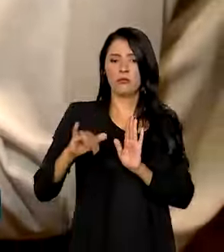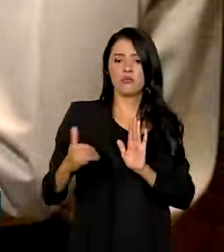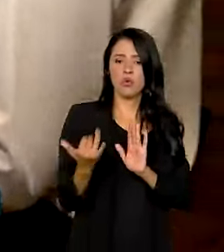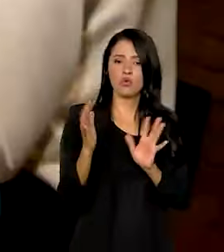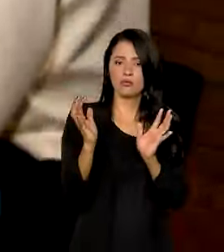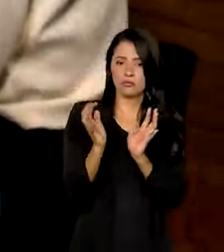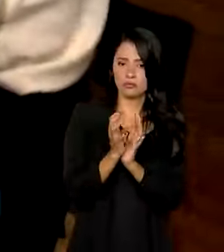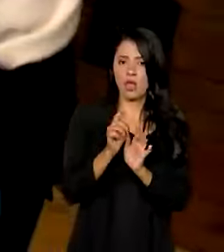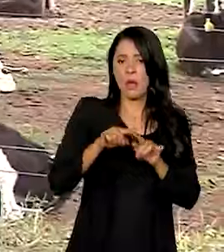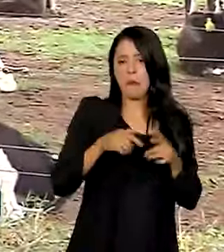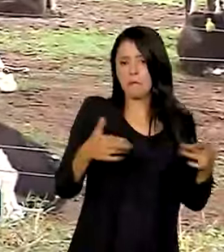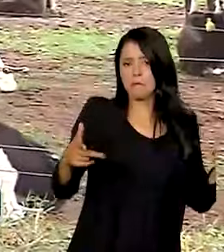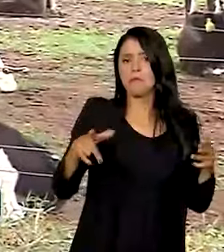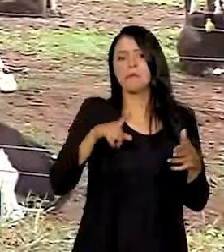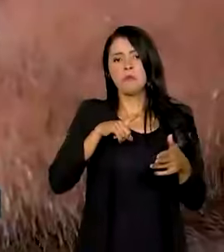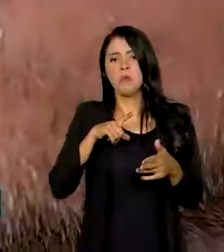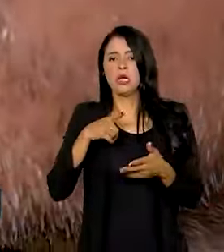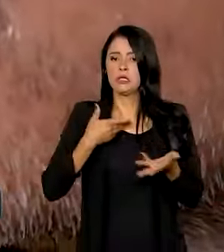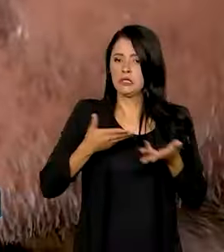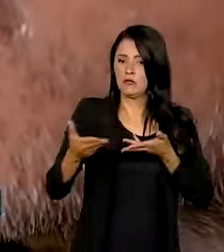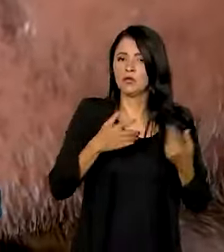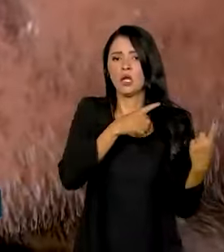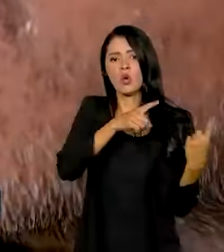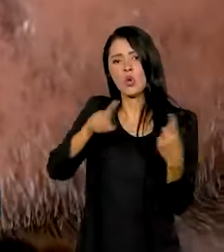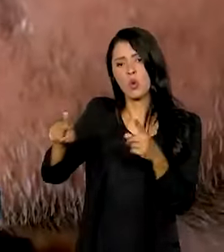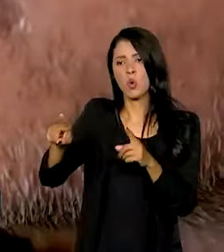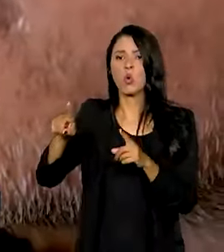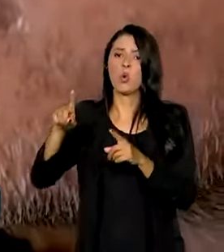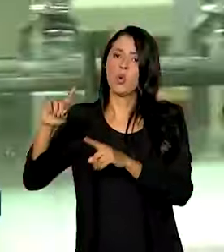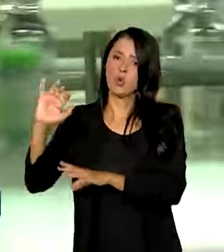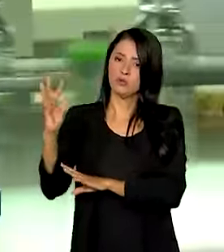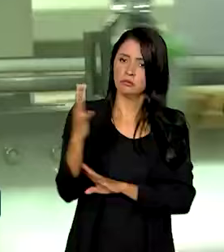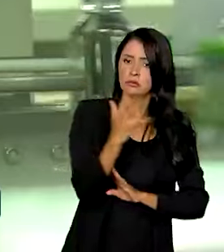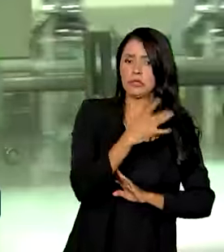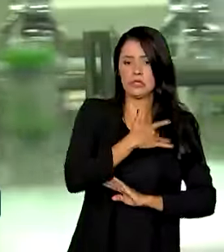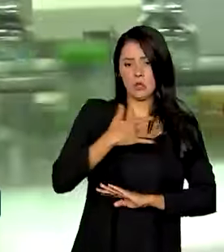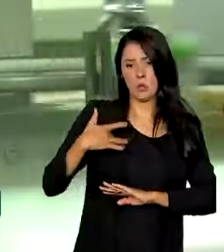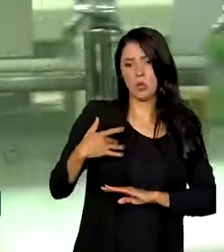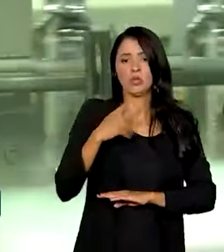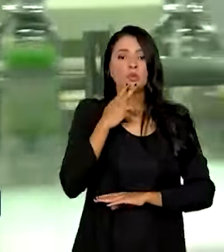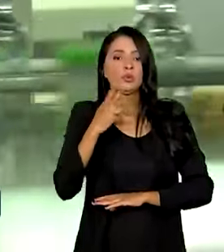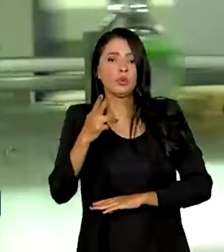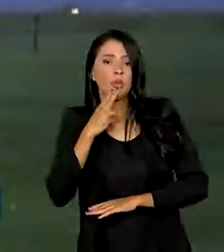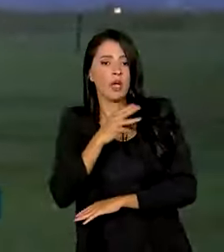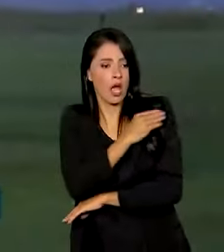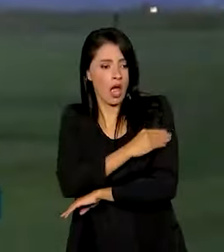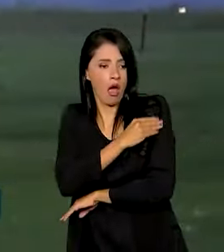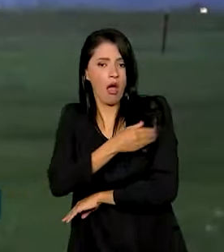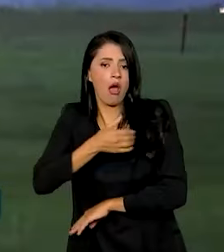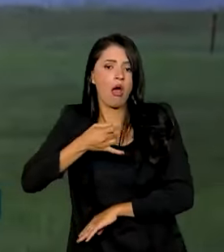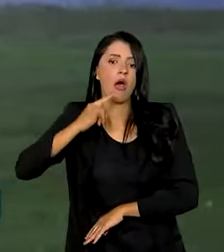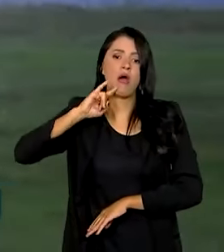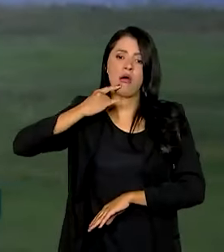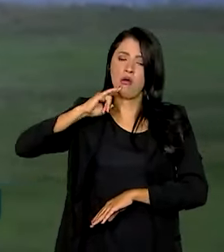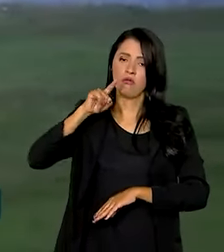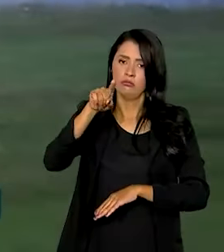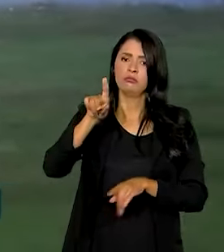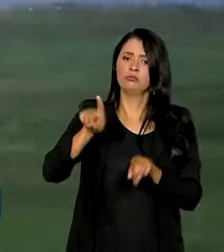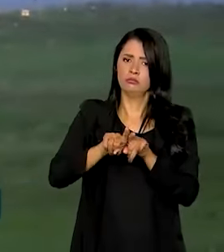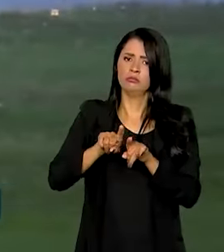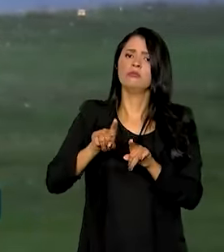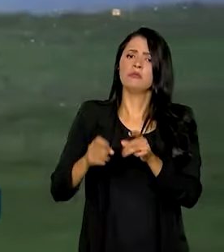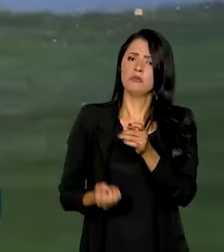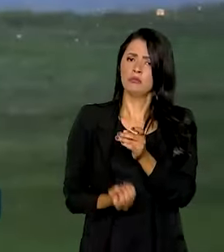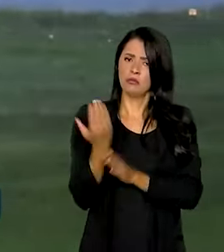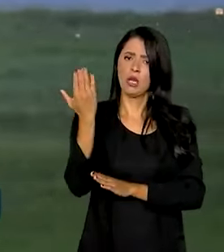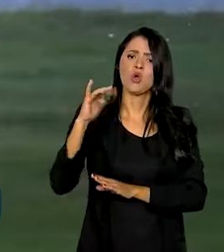serviços prejudiciais ao meio ambiente e à saúde, como cigarros e bebidas alcoólicas. E ainda estabelece a cobrança